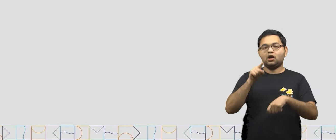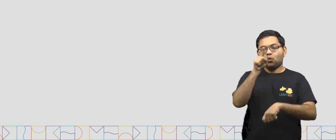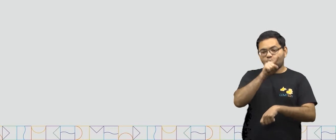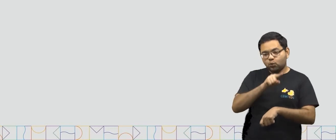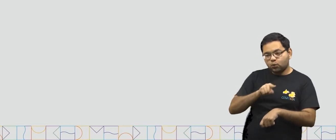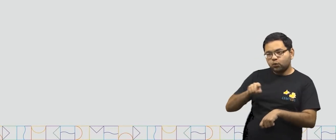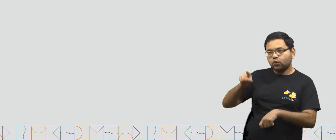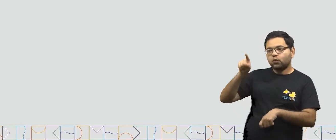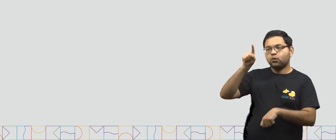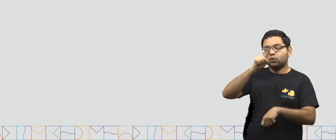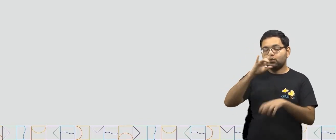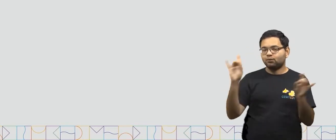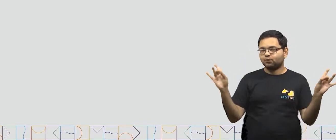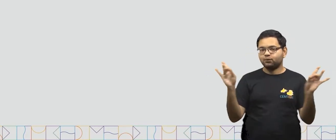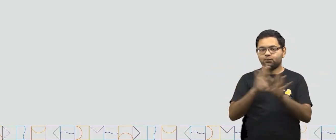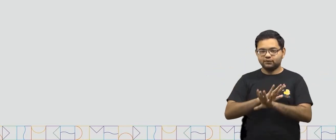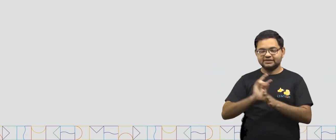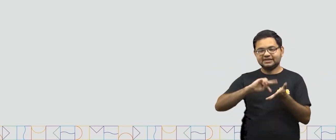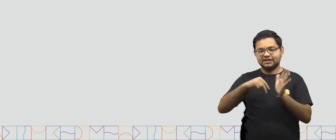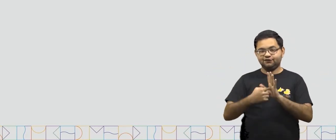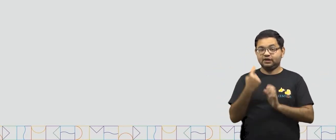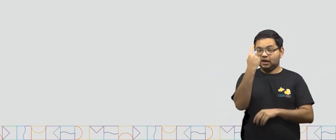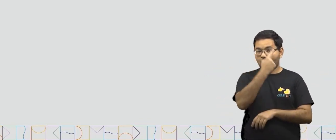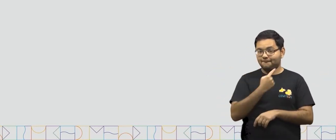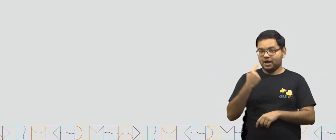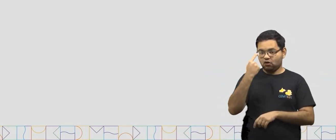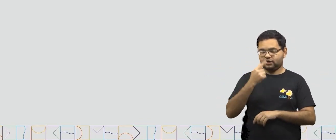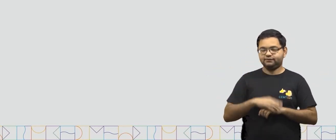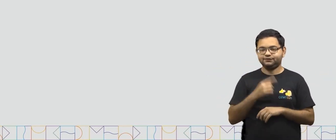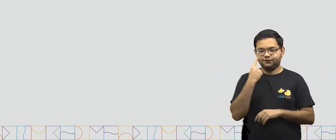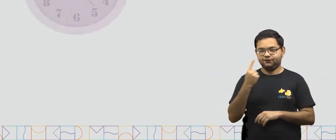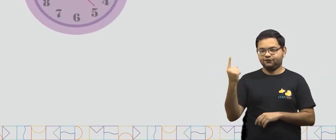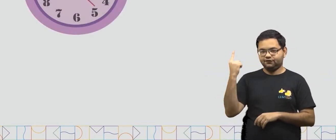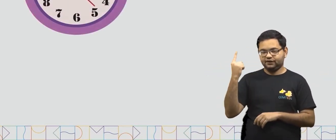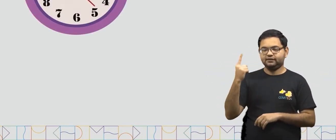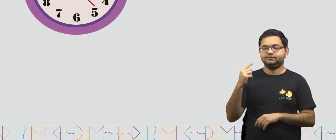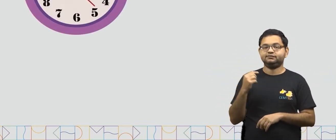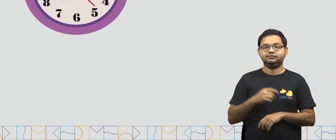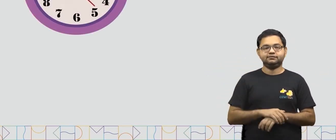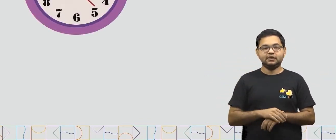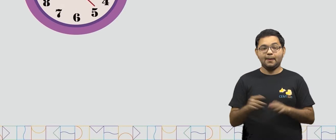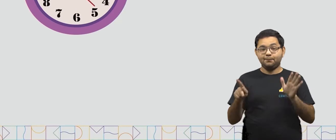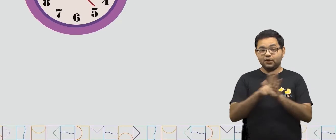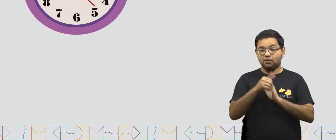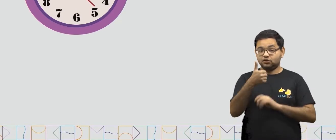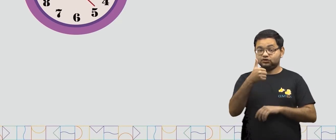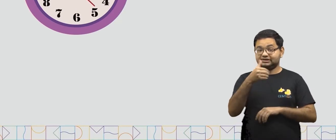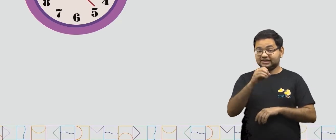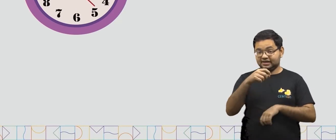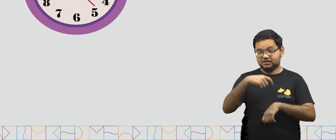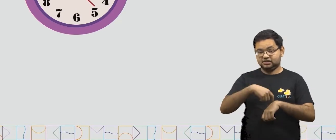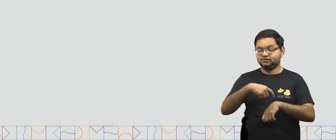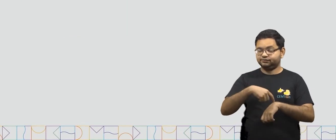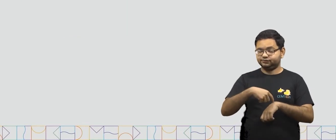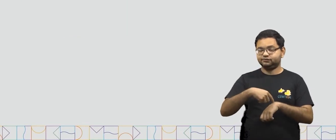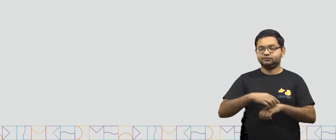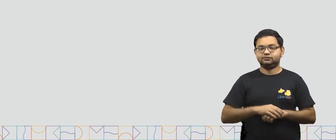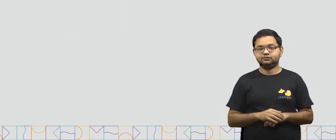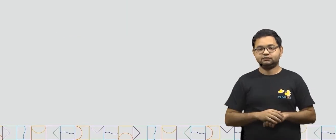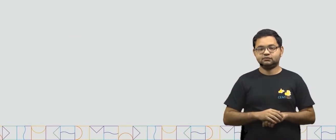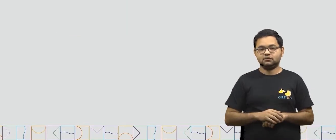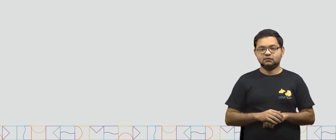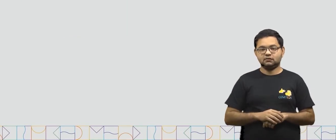Aqui, esse relógio está marcando 10 horas. Sempre que o ponteiro maior estiver no número